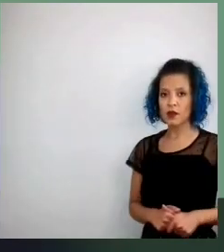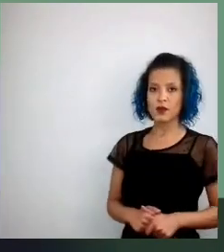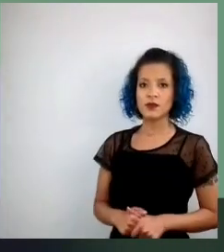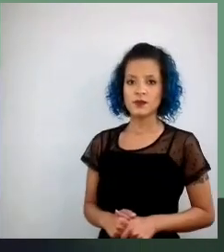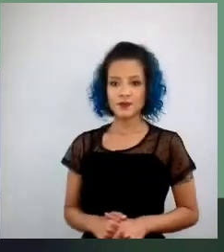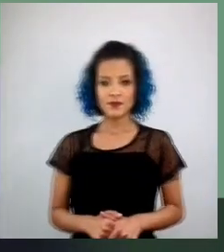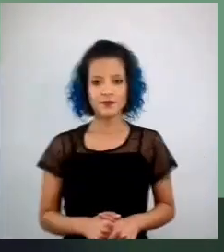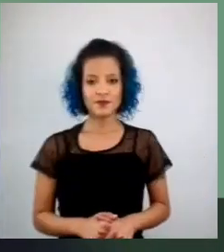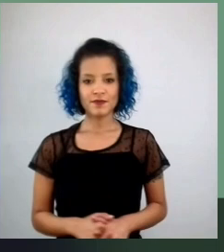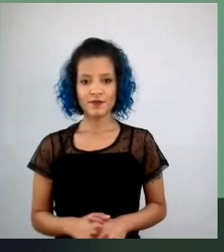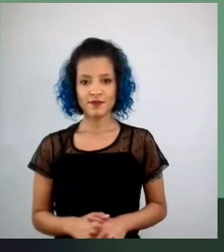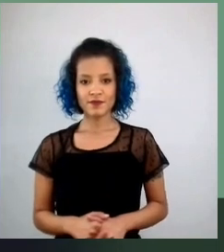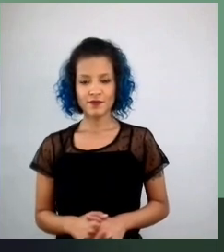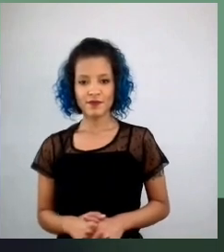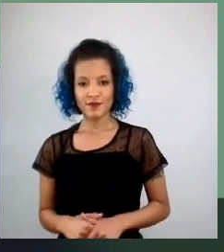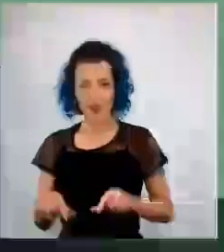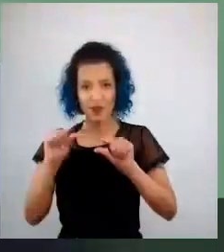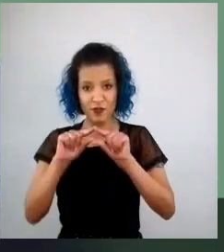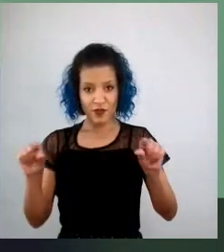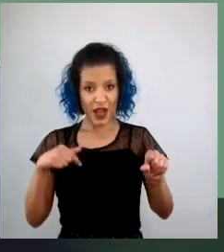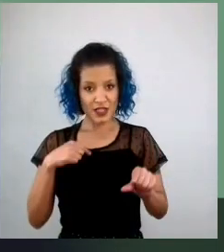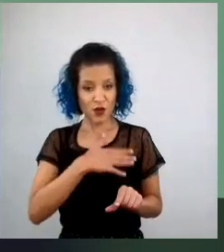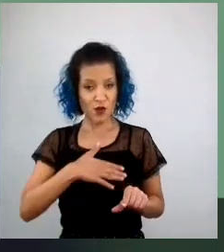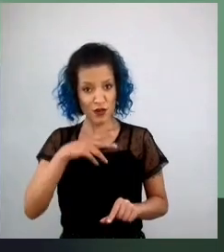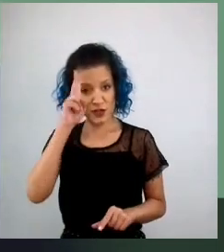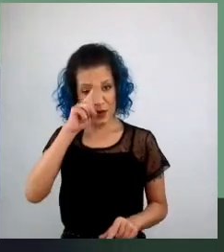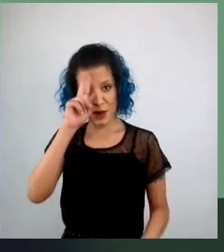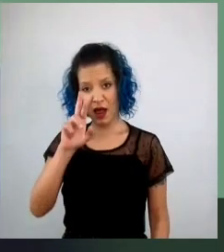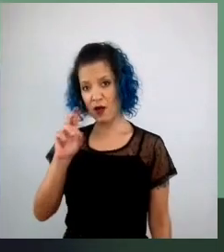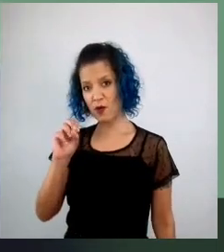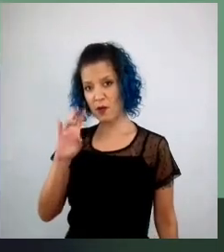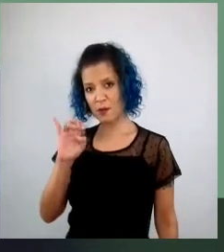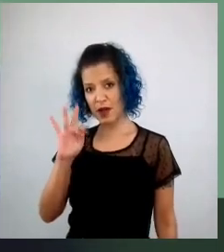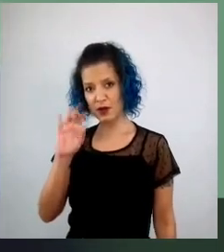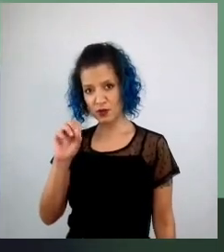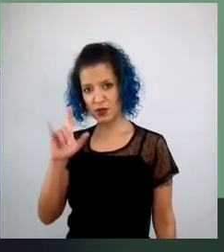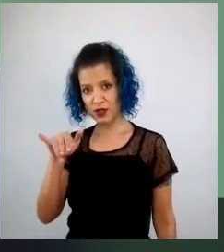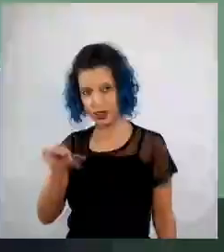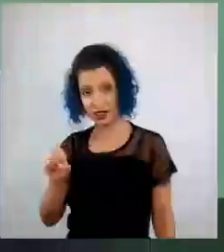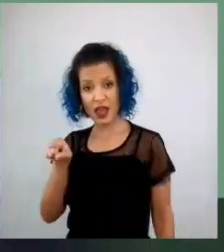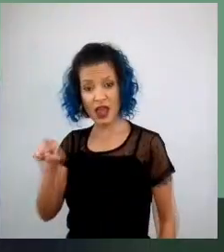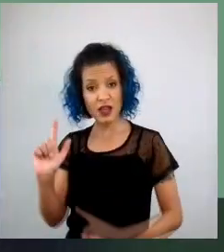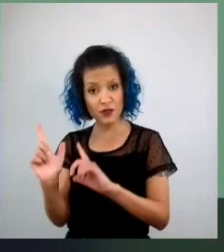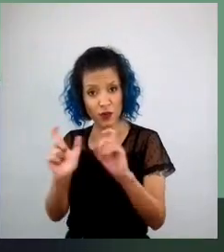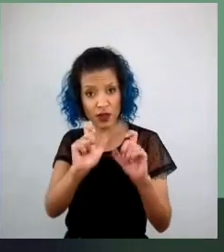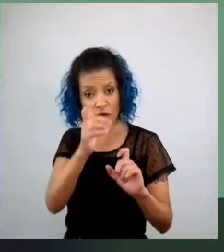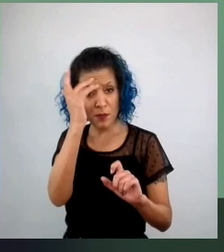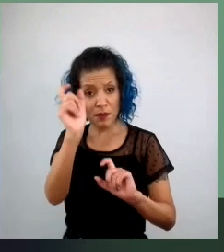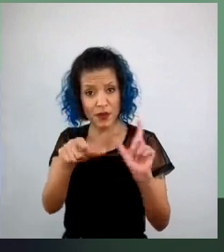pescadores, eu estou tremendo, gente, tenho que confessar para vocês,